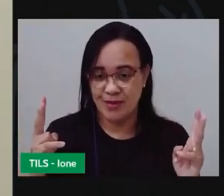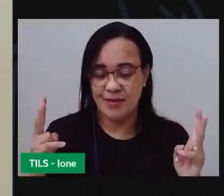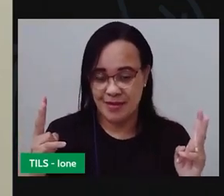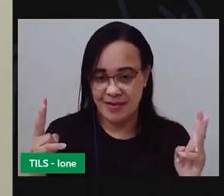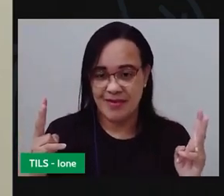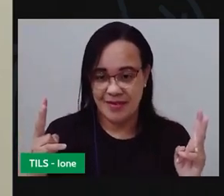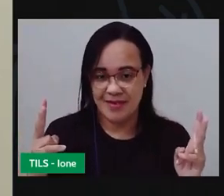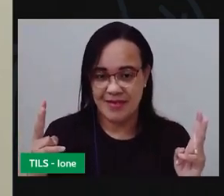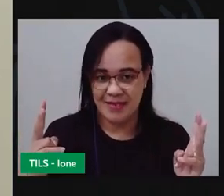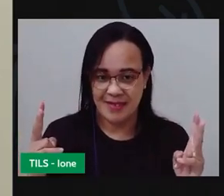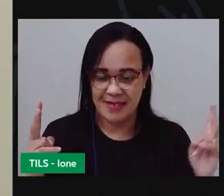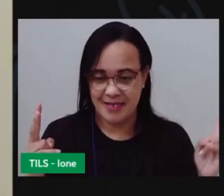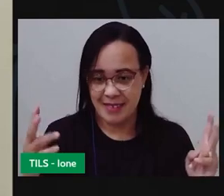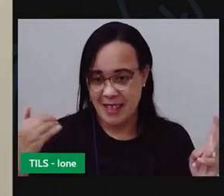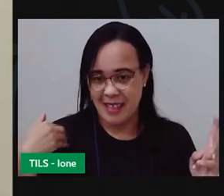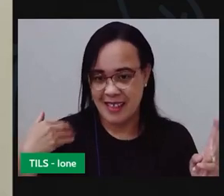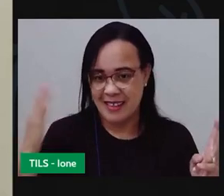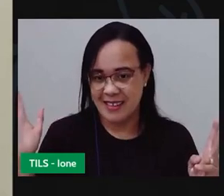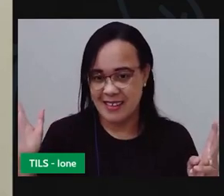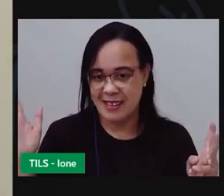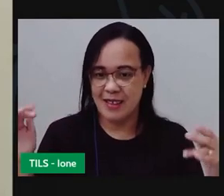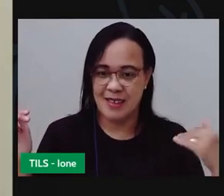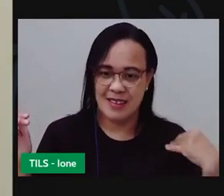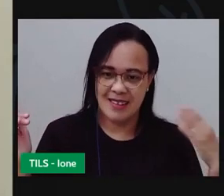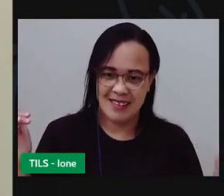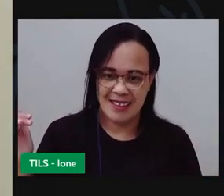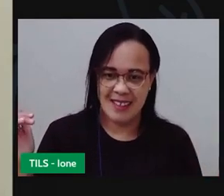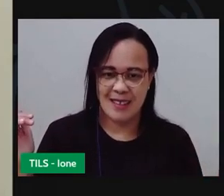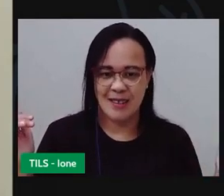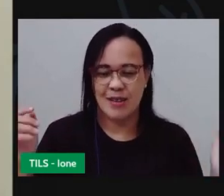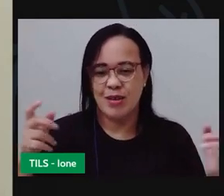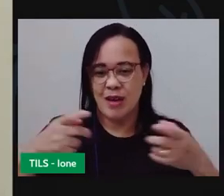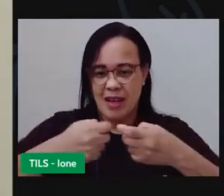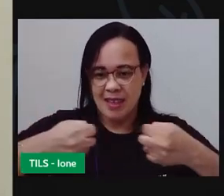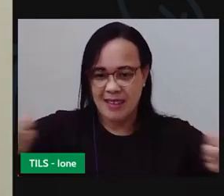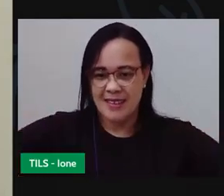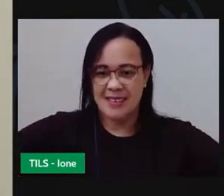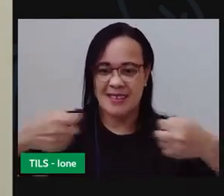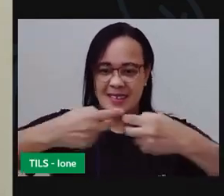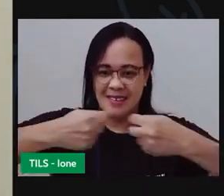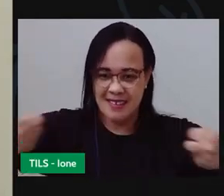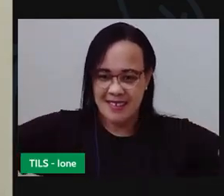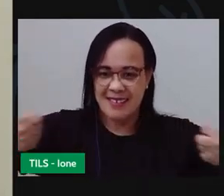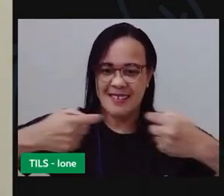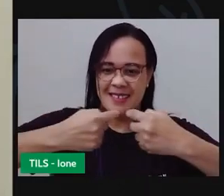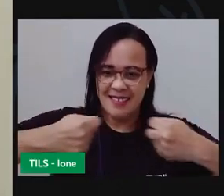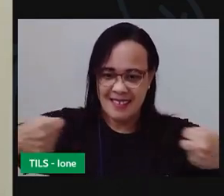uma do lado direita outra do lado esquerdo e aí vão puxando puxando